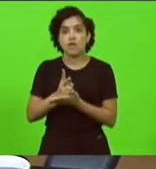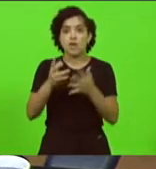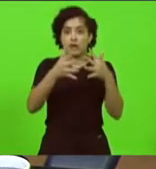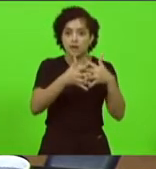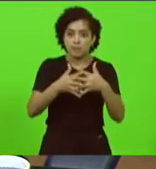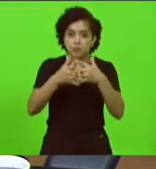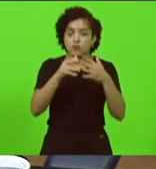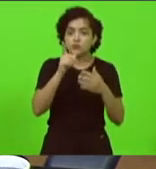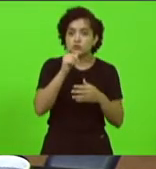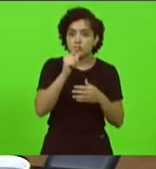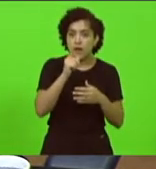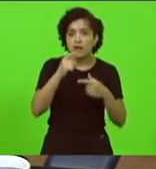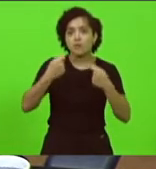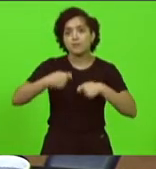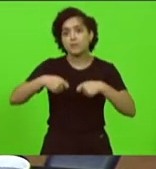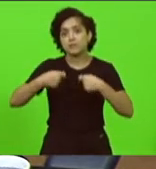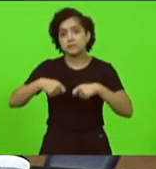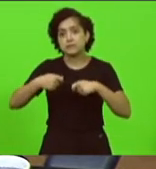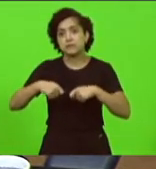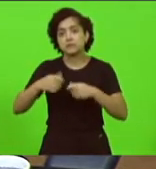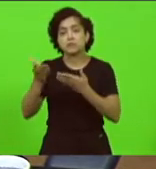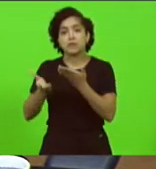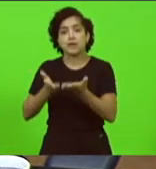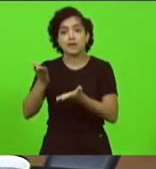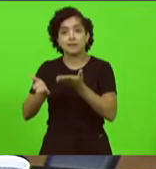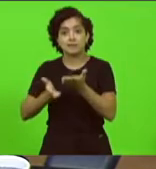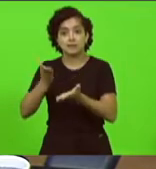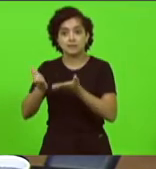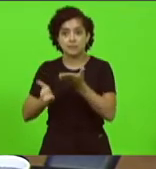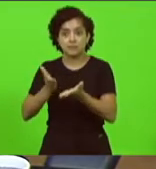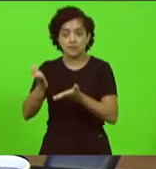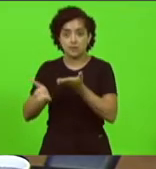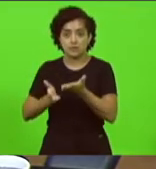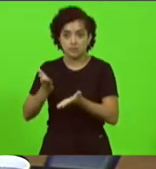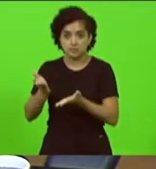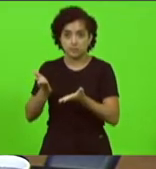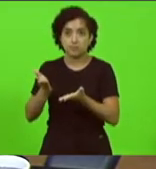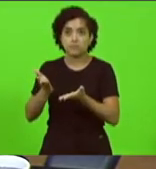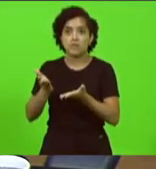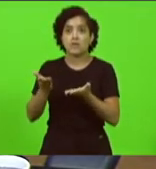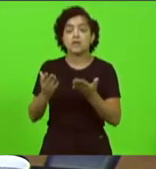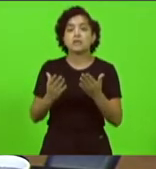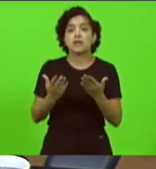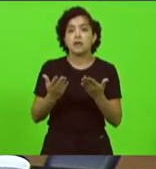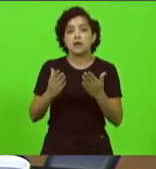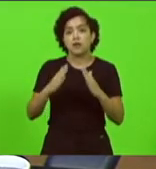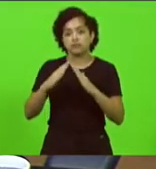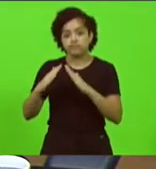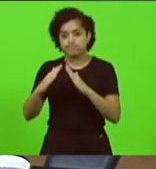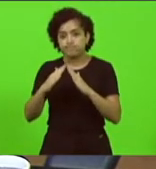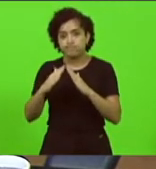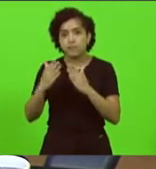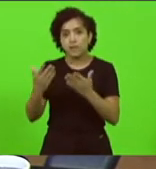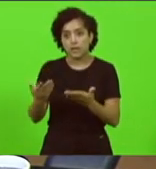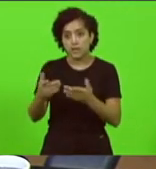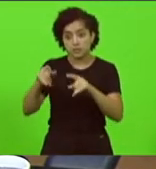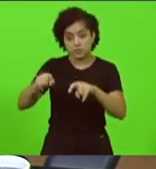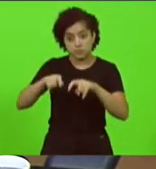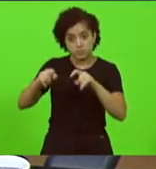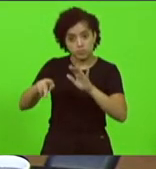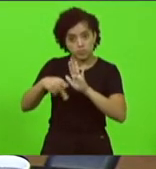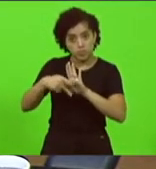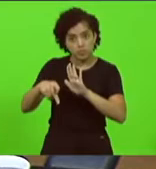localidades para atender tanto as propriedades rurais a criação dos animais quanto já em